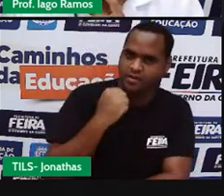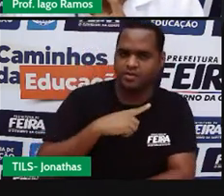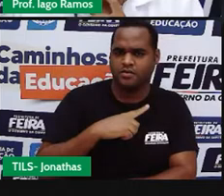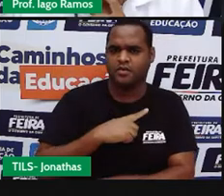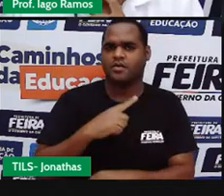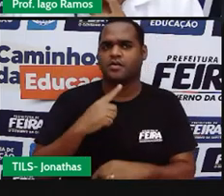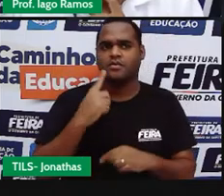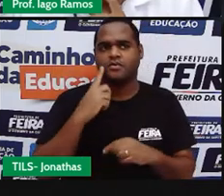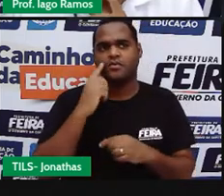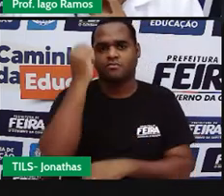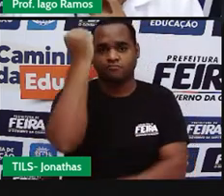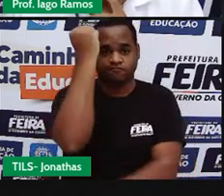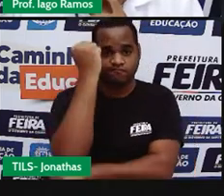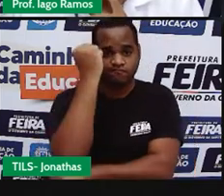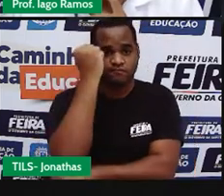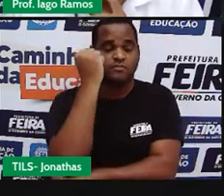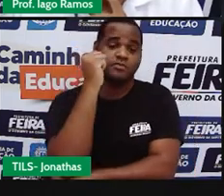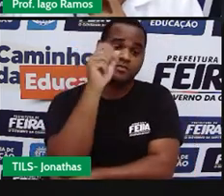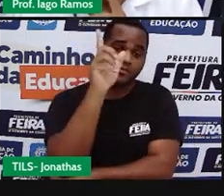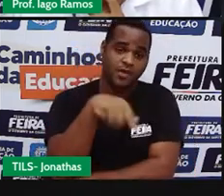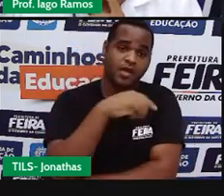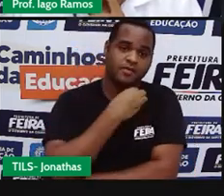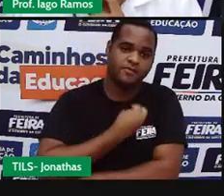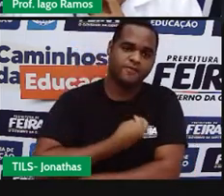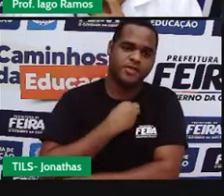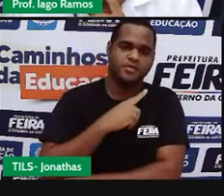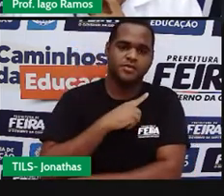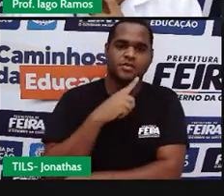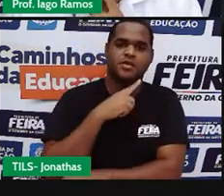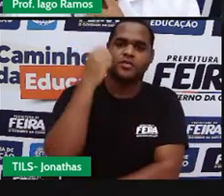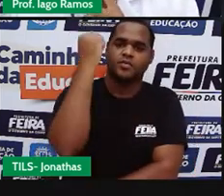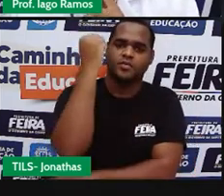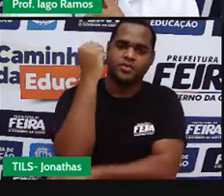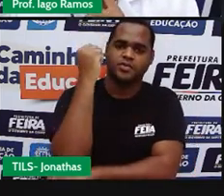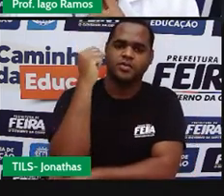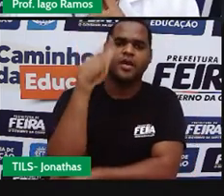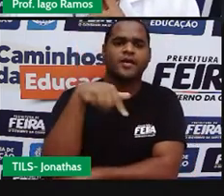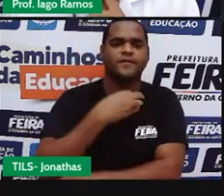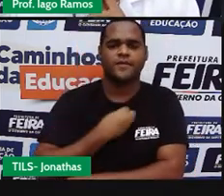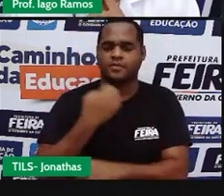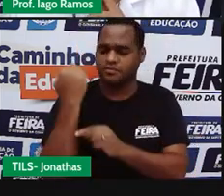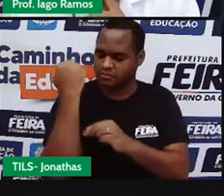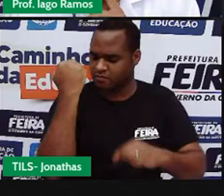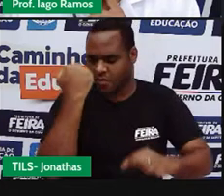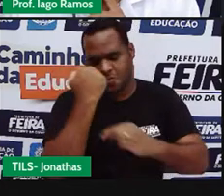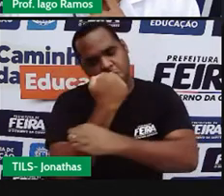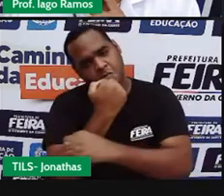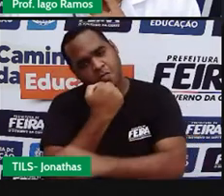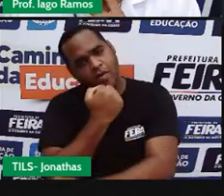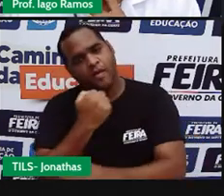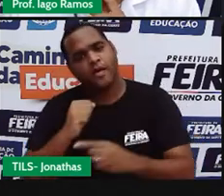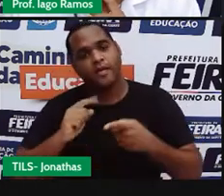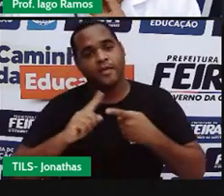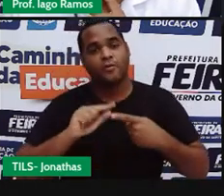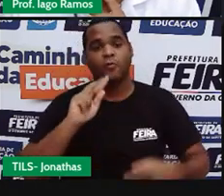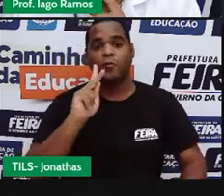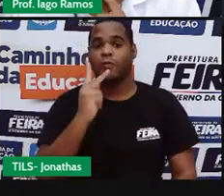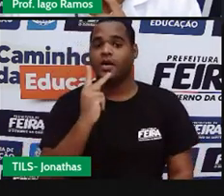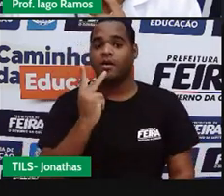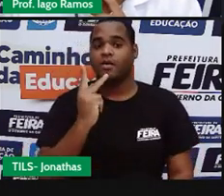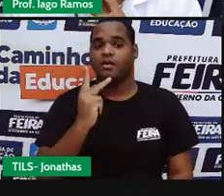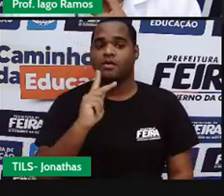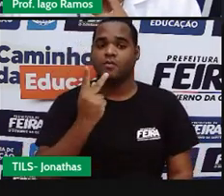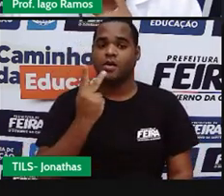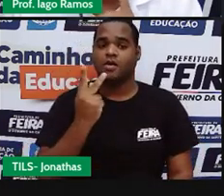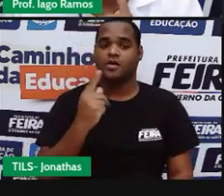poste, vamos pensar que o poste, eu estou mexendo aqui a palavra poste, vamos pensar que o poste é esse ponto H, tá?